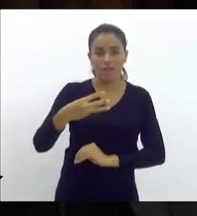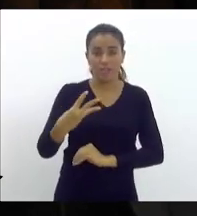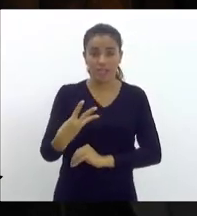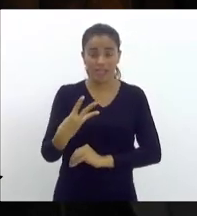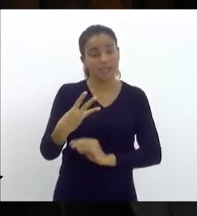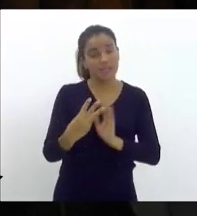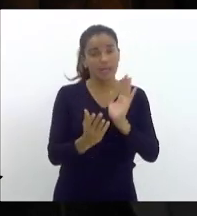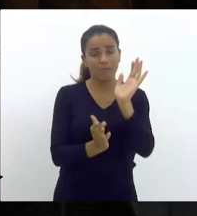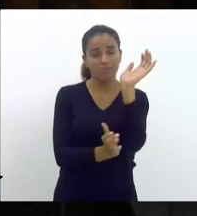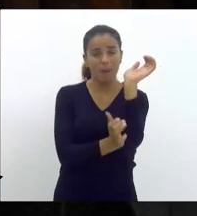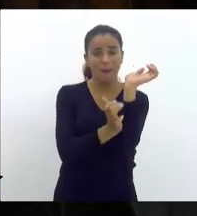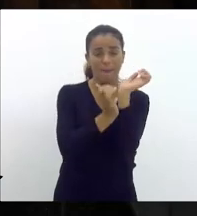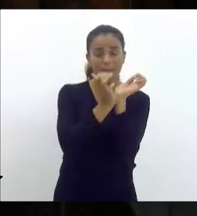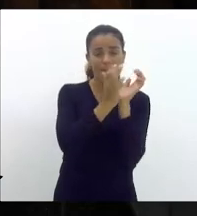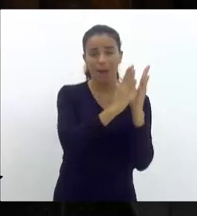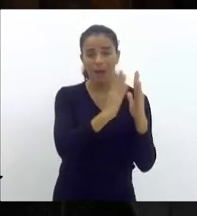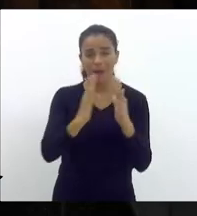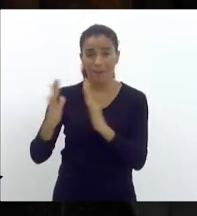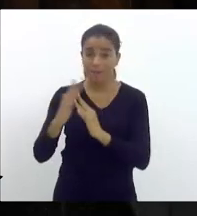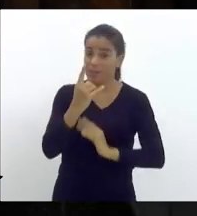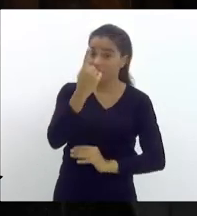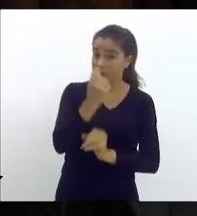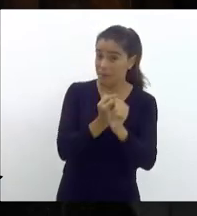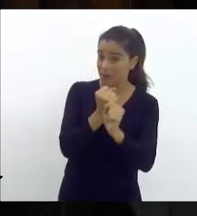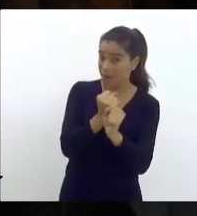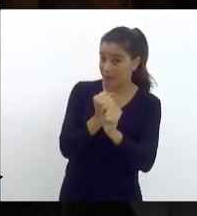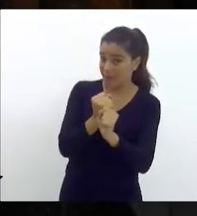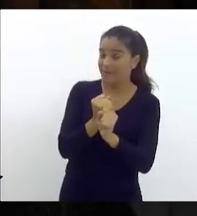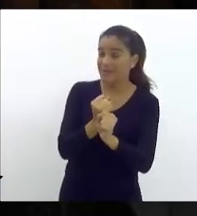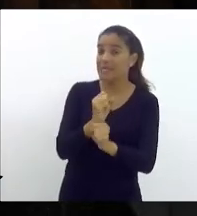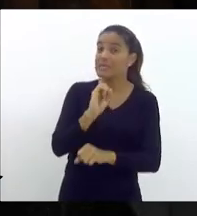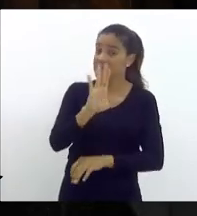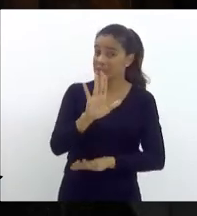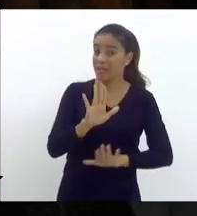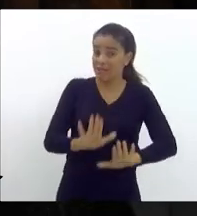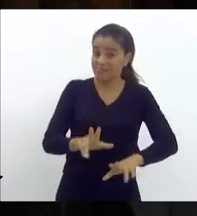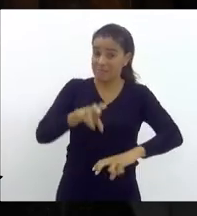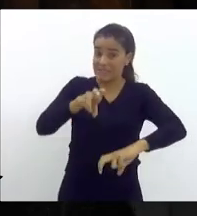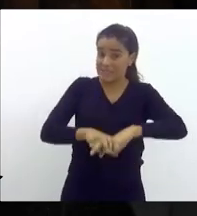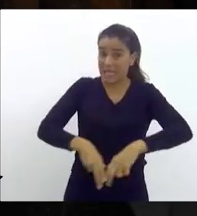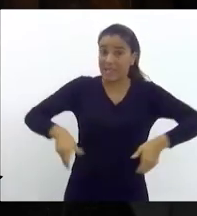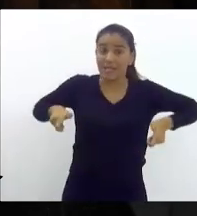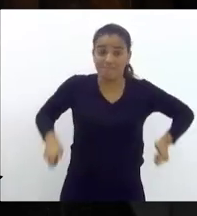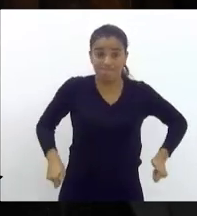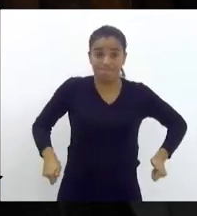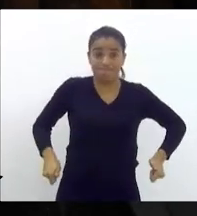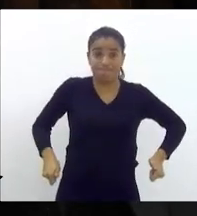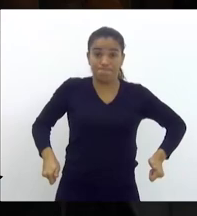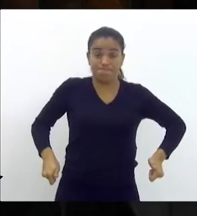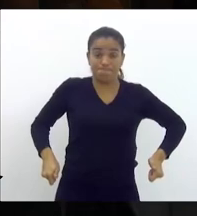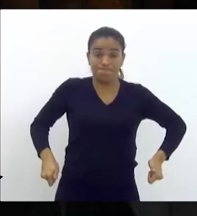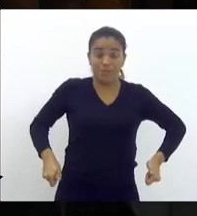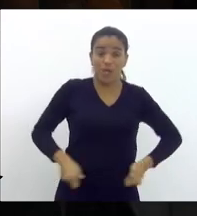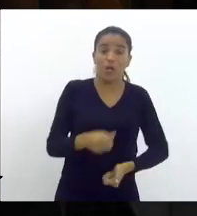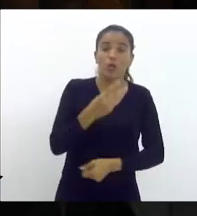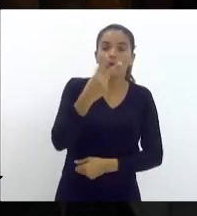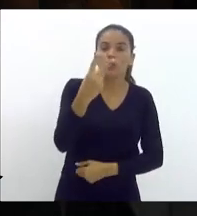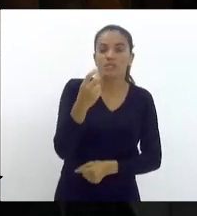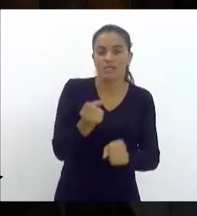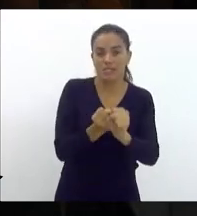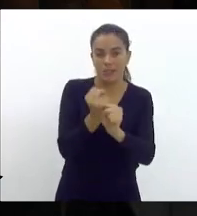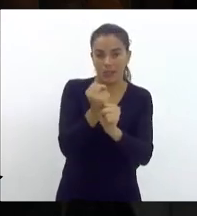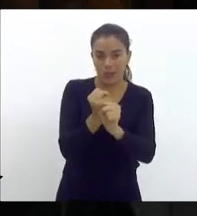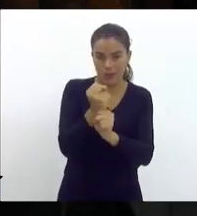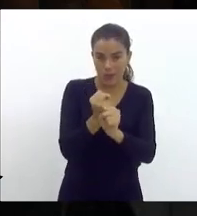tramitando. Isto no primeiro ano. Se segure na cadeira, senhora presidente. No segundo ano,